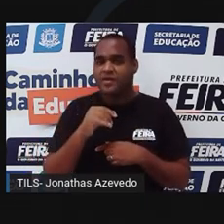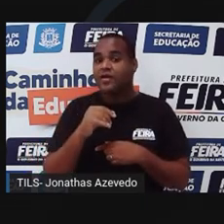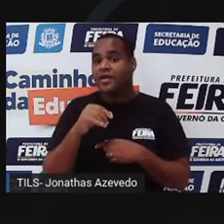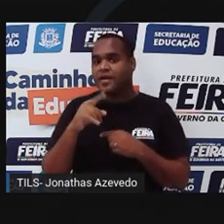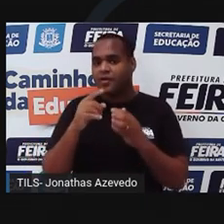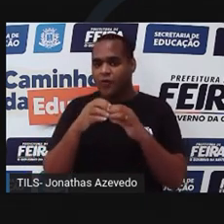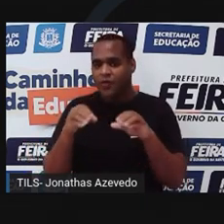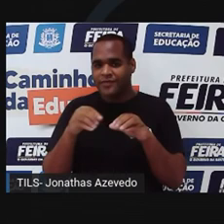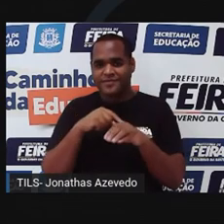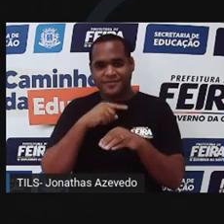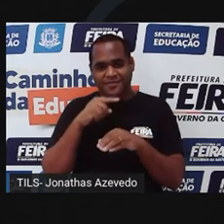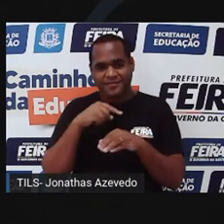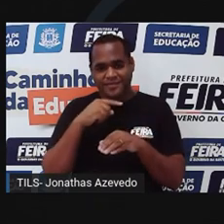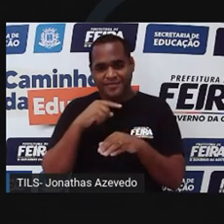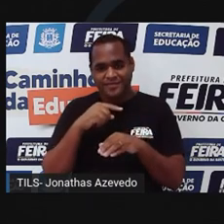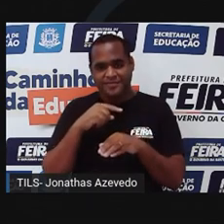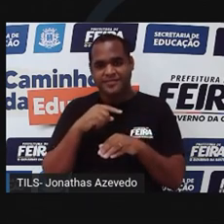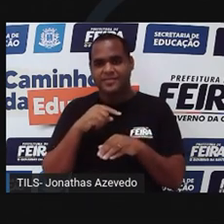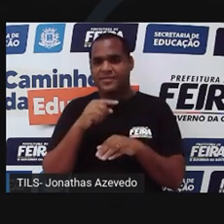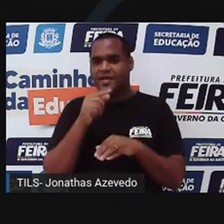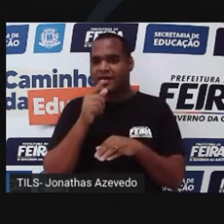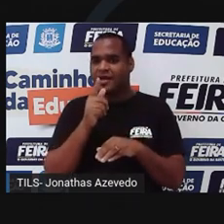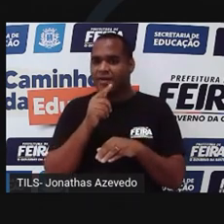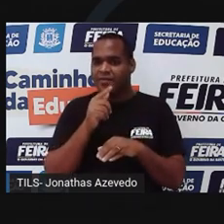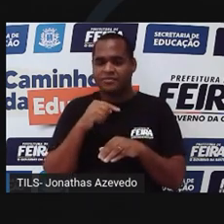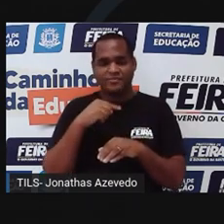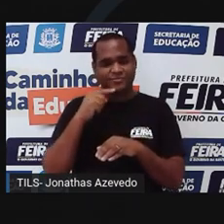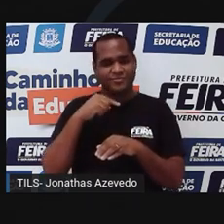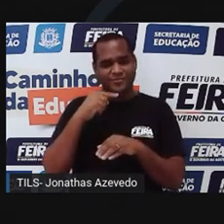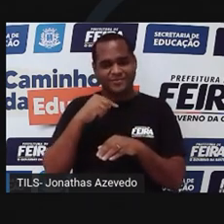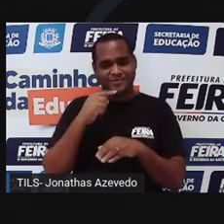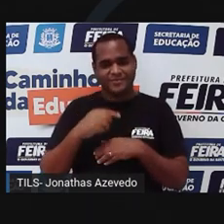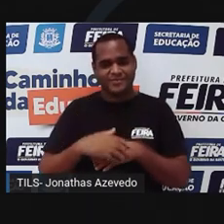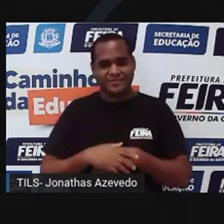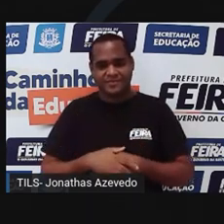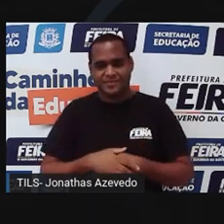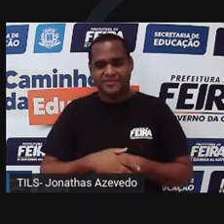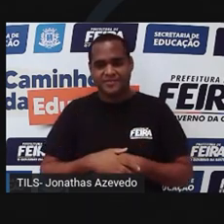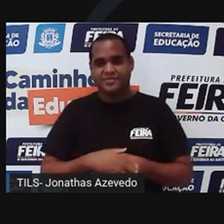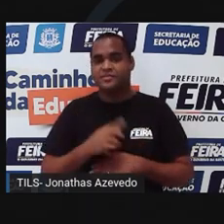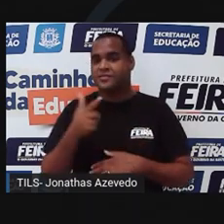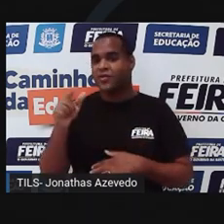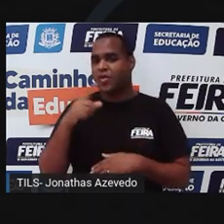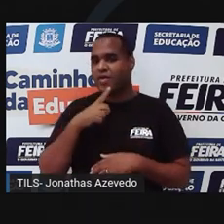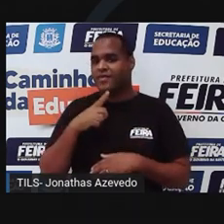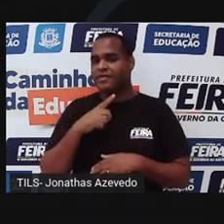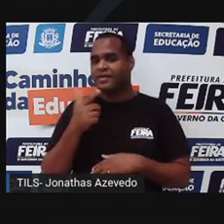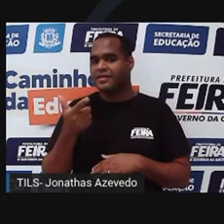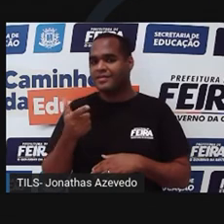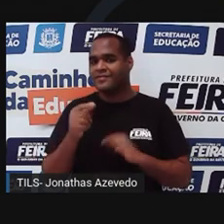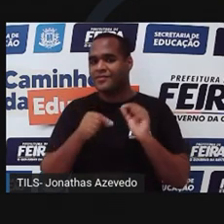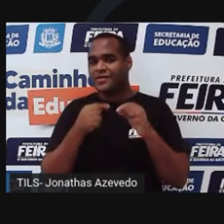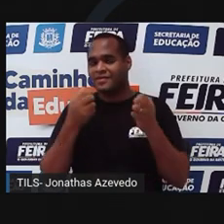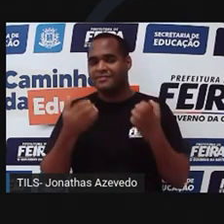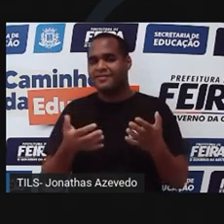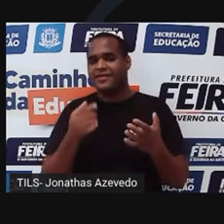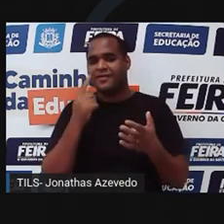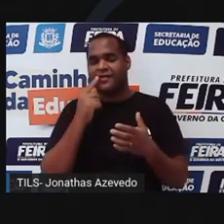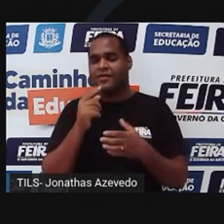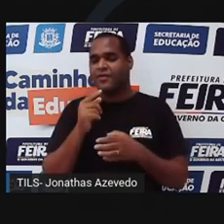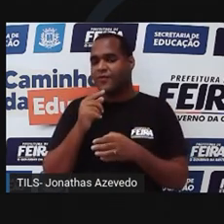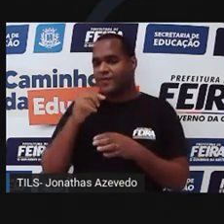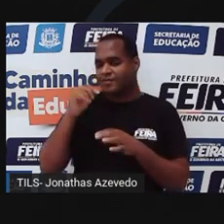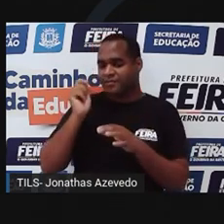afunda. Por quê? A água está muito densa e o ovo fica menos denso e fica por cima. Agora colocando nessa outra solução aqui, vejam que o ovo afundou.